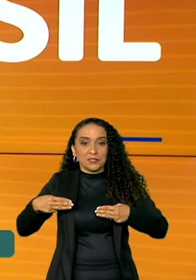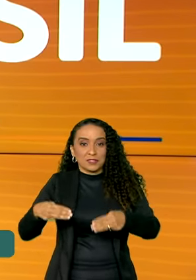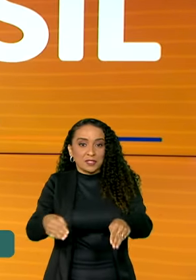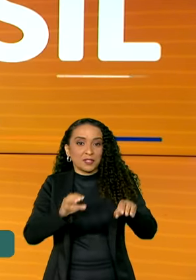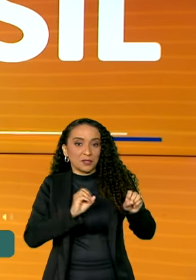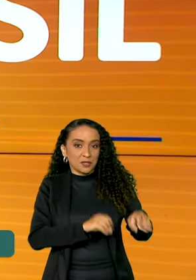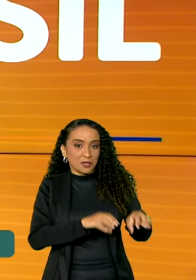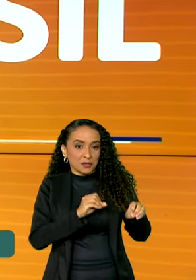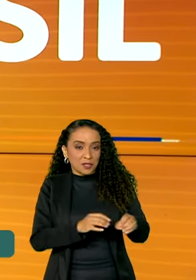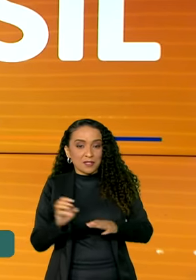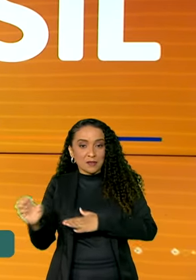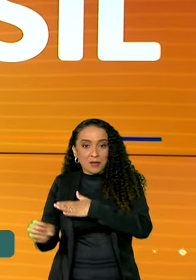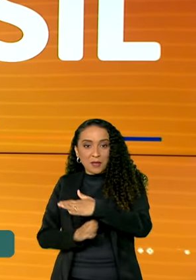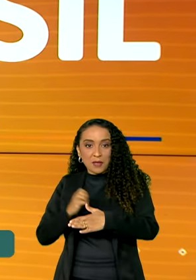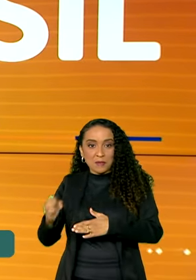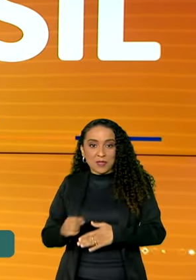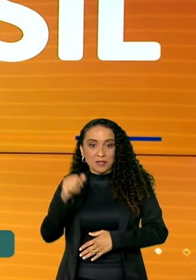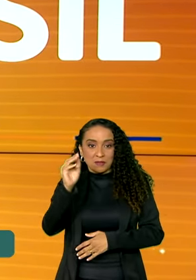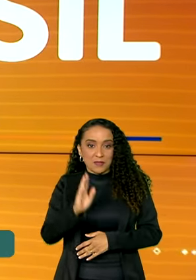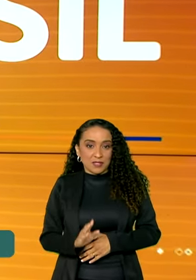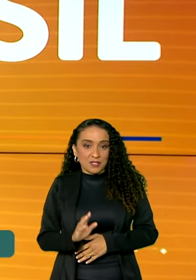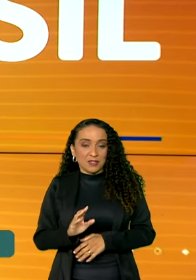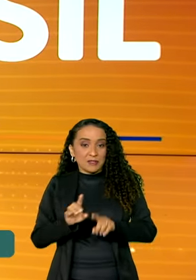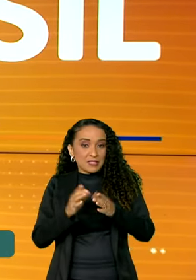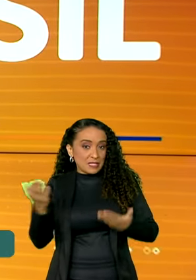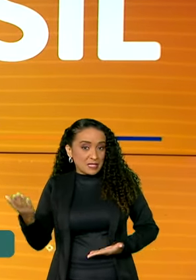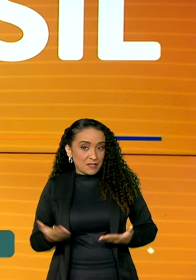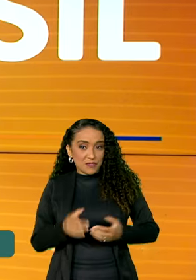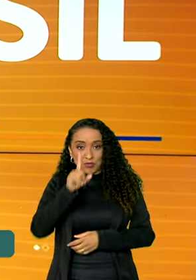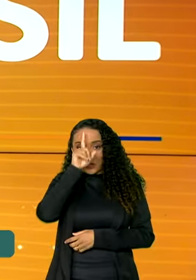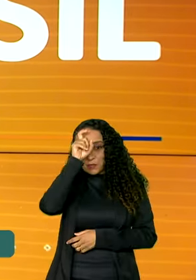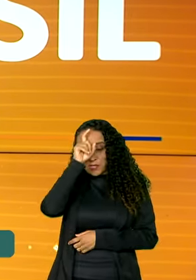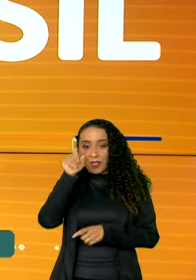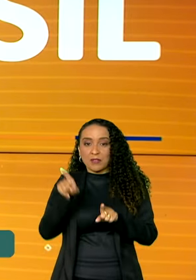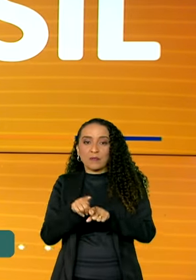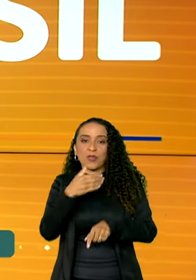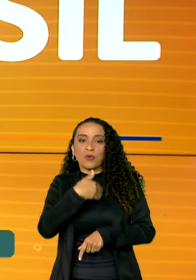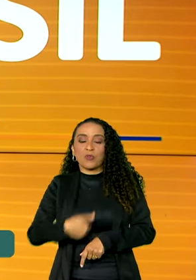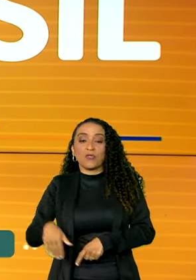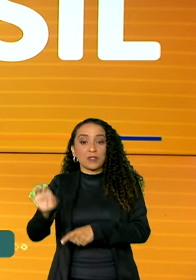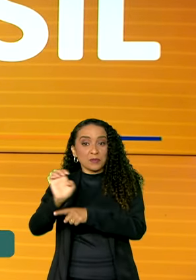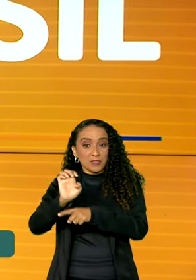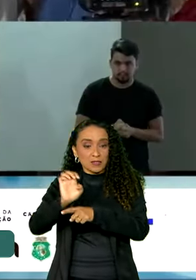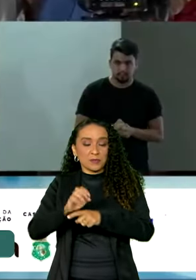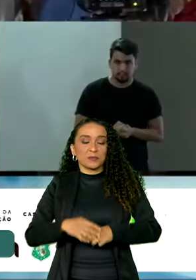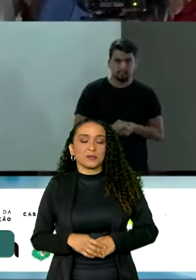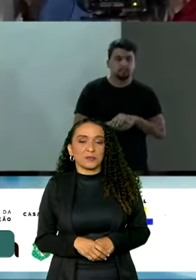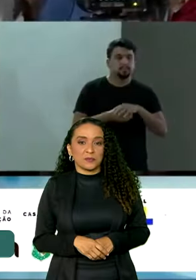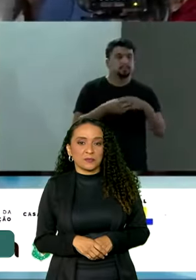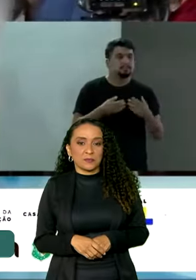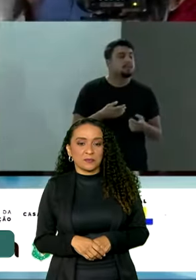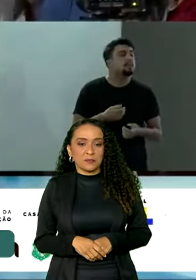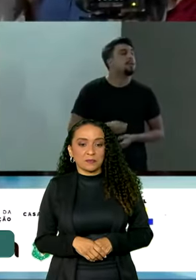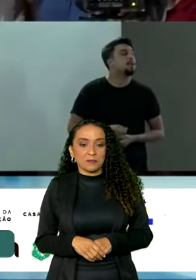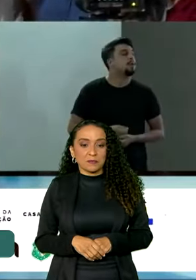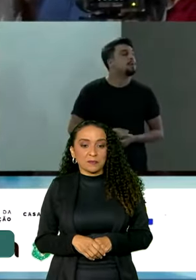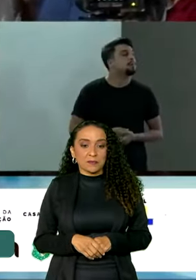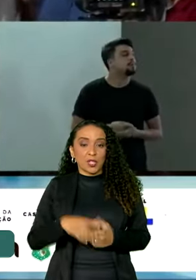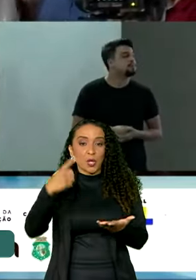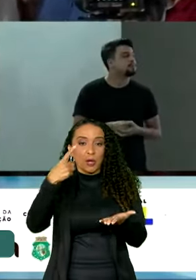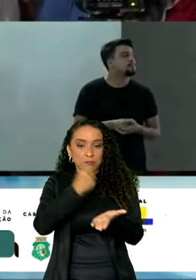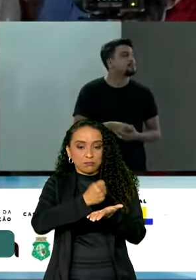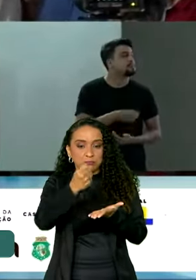o Ministério da Educação, a Empresa Brasileira de Serviços Hospitalares e o governo do Estado. A assinatura do